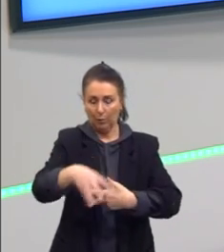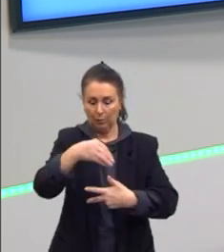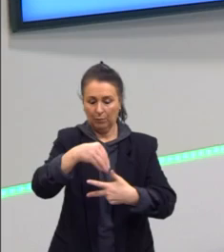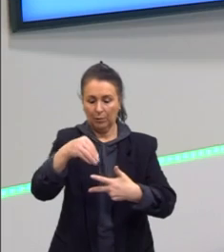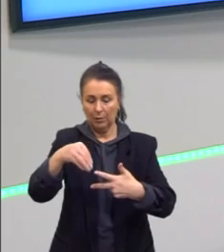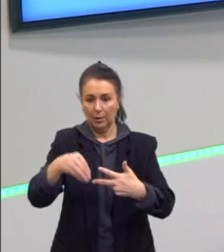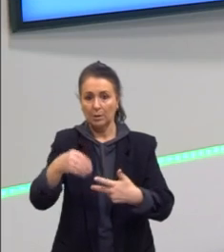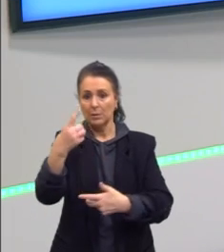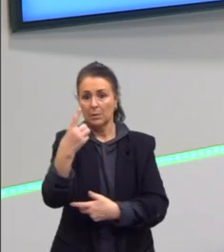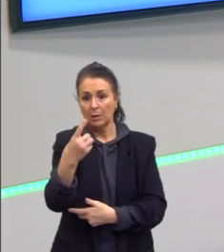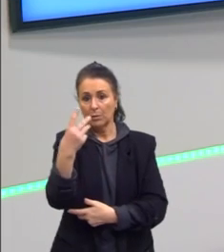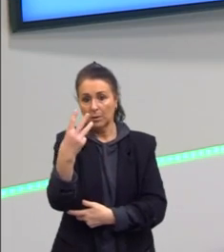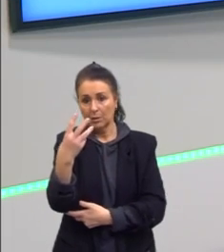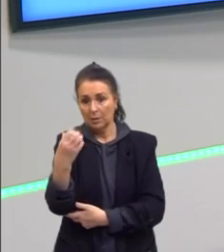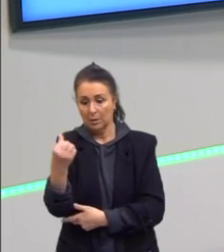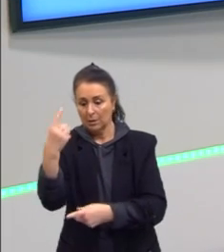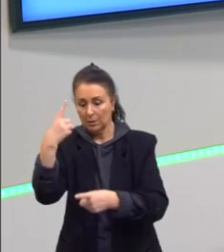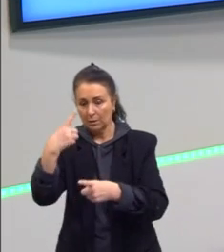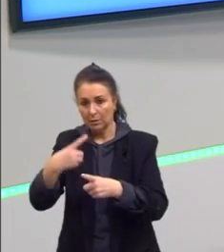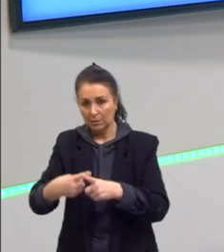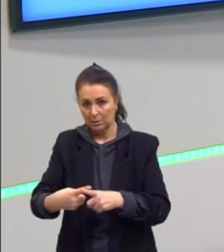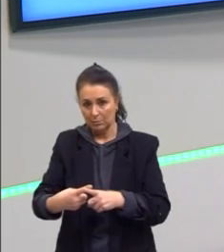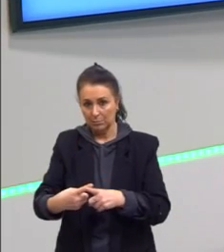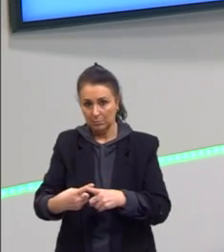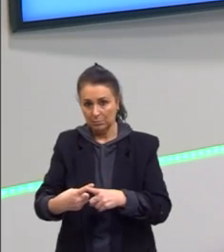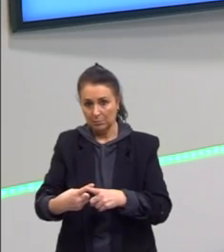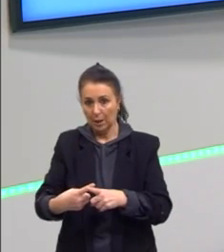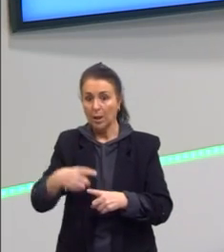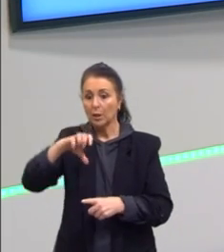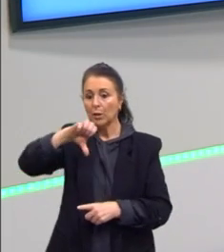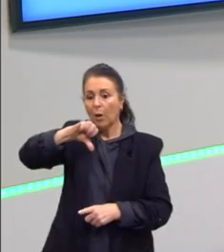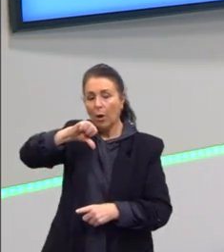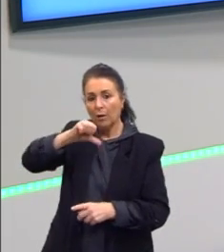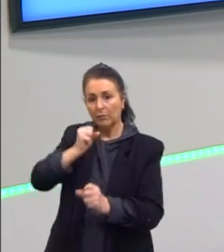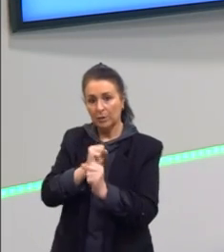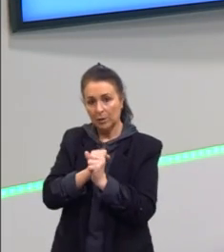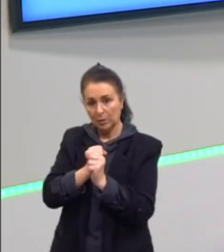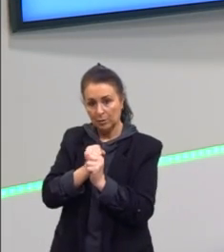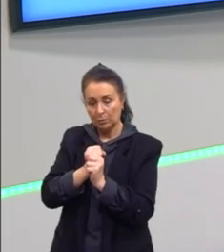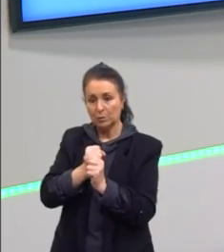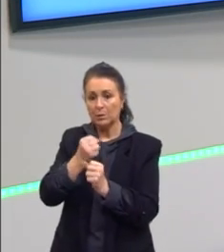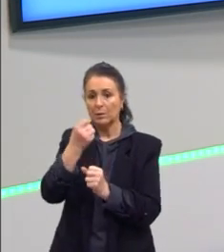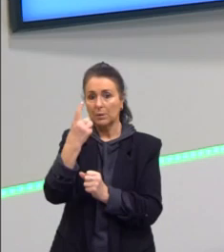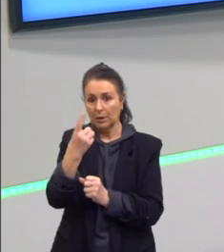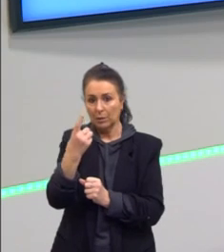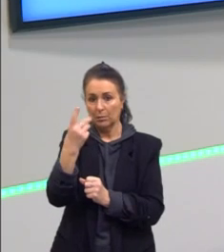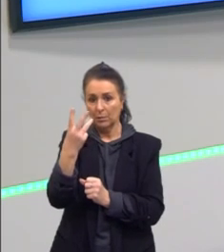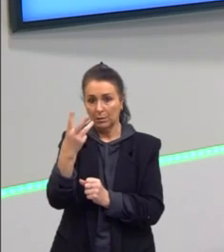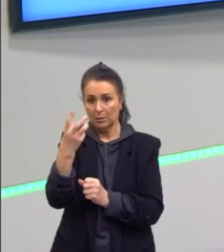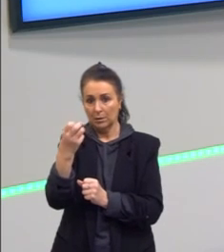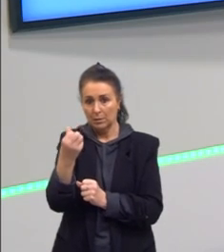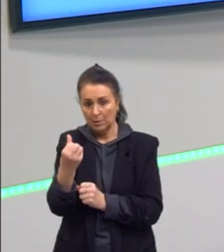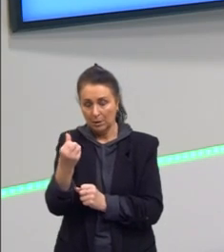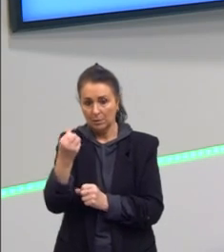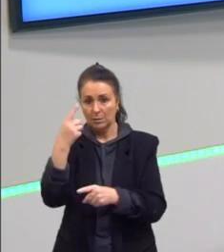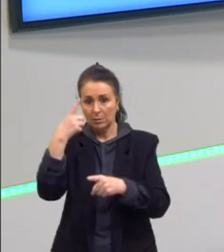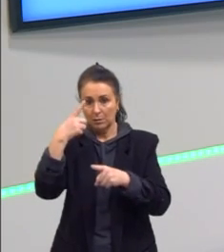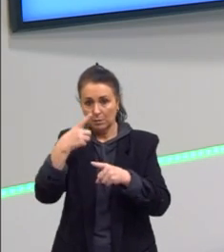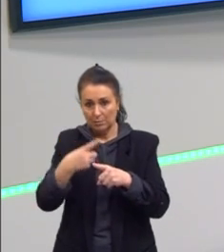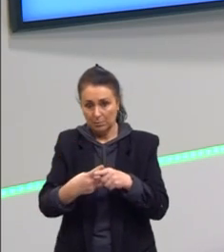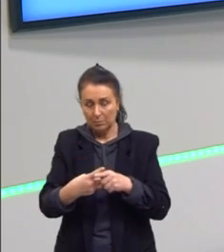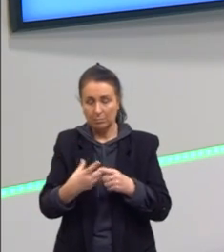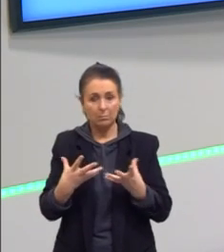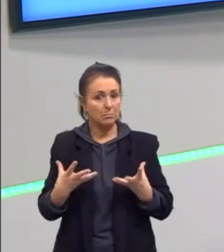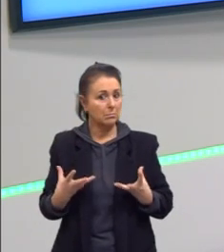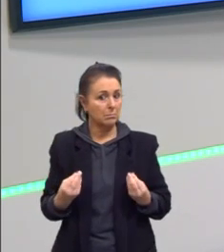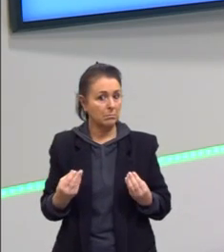136 vezes em 9 anos. É muita coisa, gente. Então, é inegável que se fala